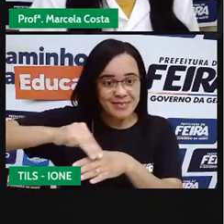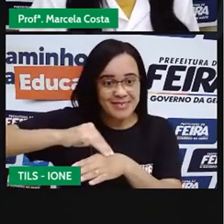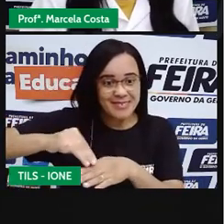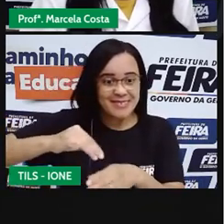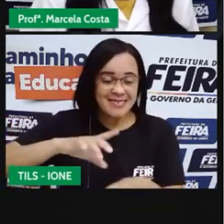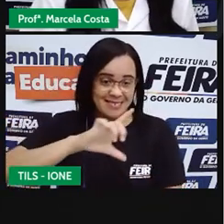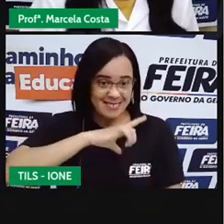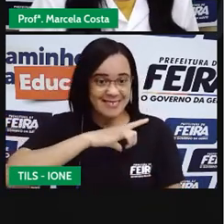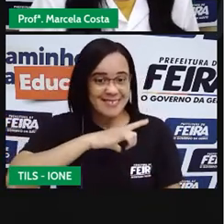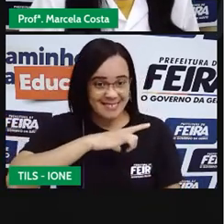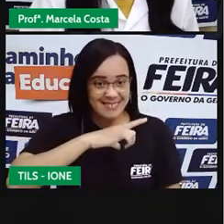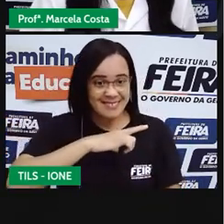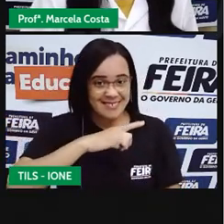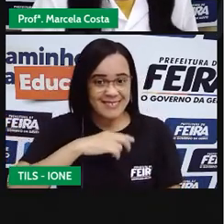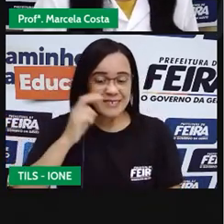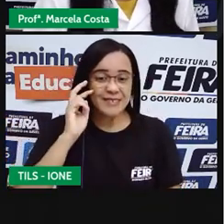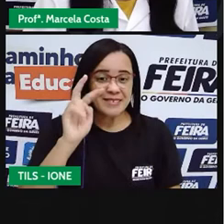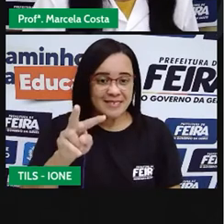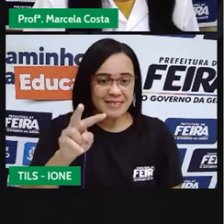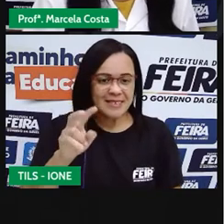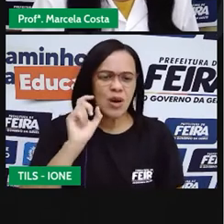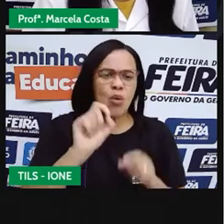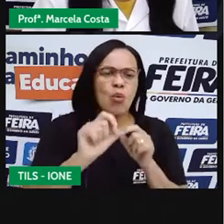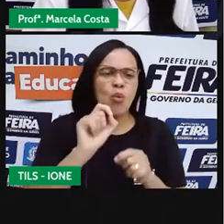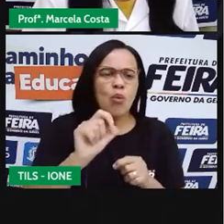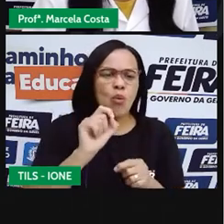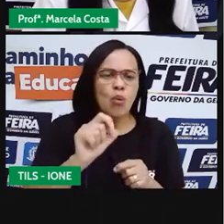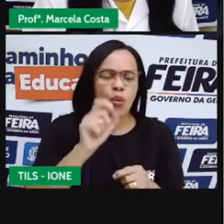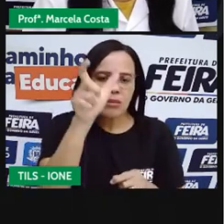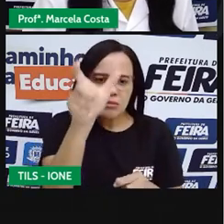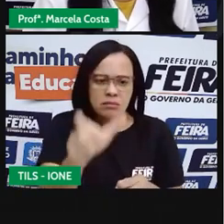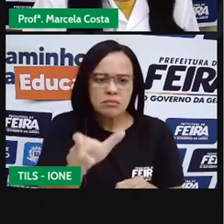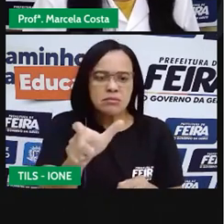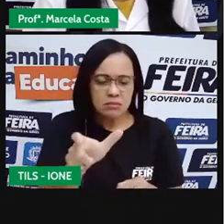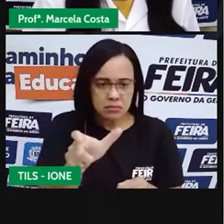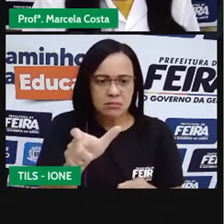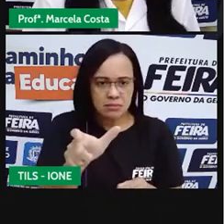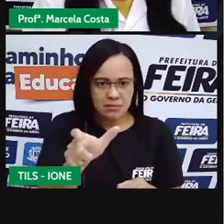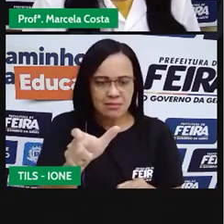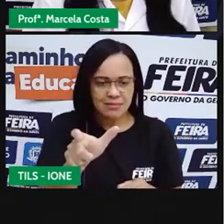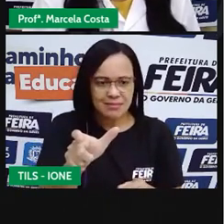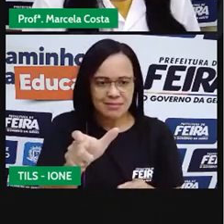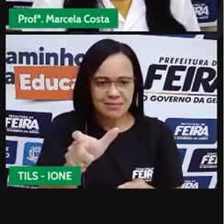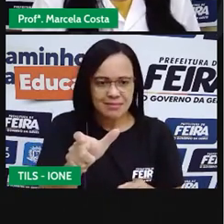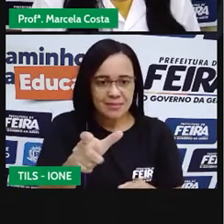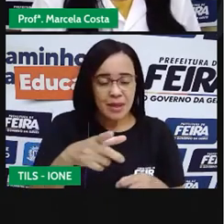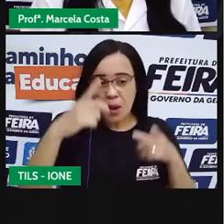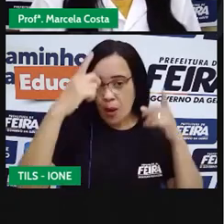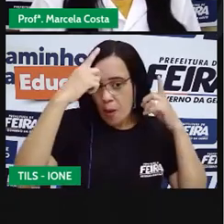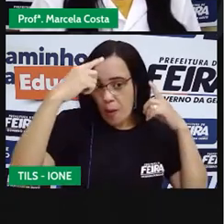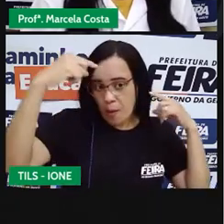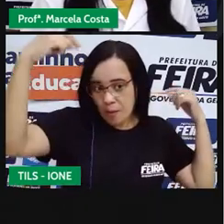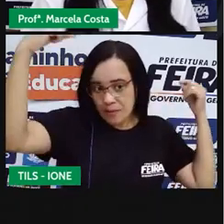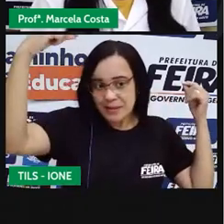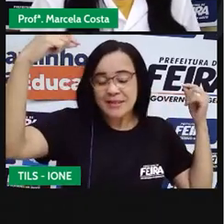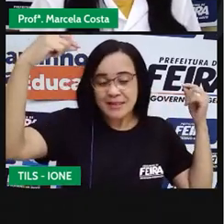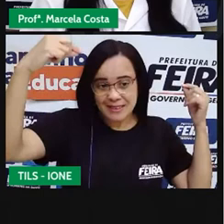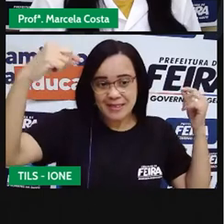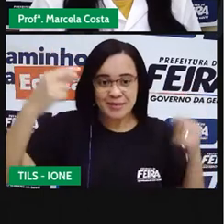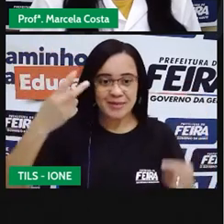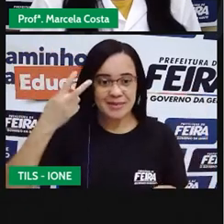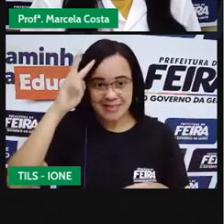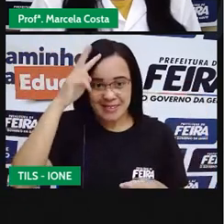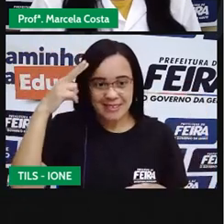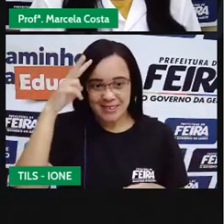A gente vai ter aqui o personagem, o príncipe encantado, da história